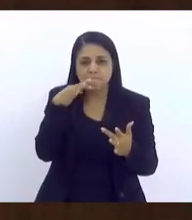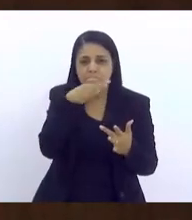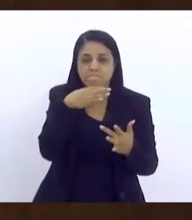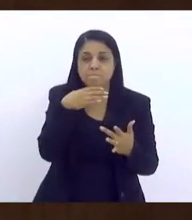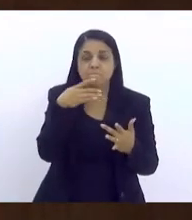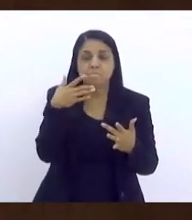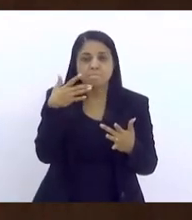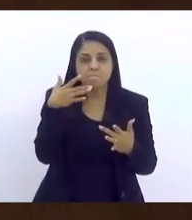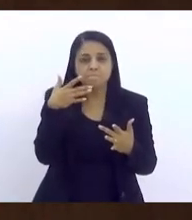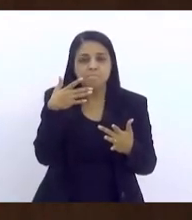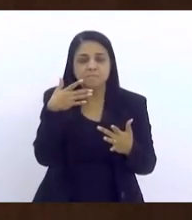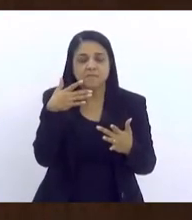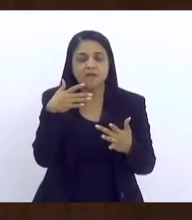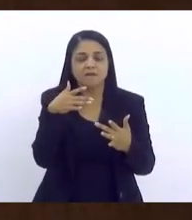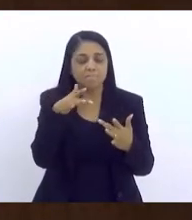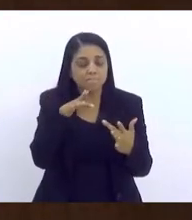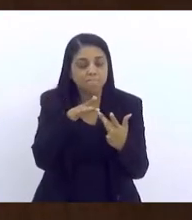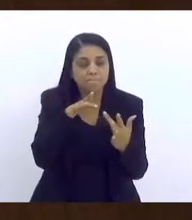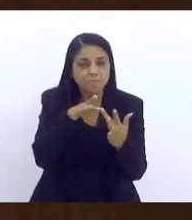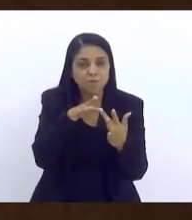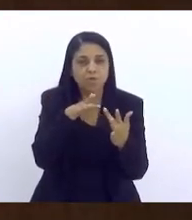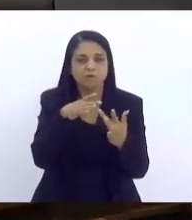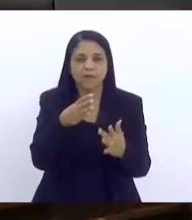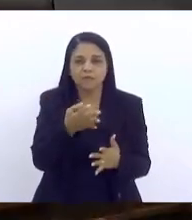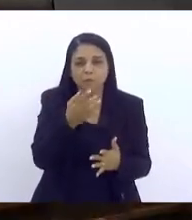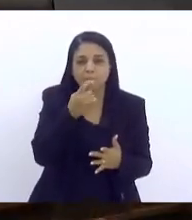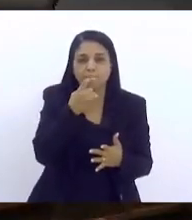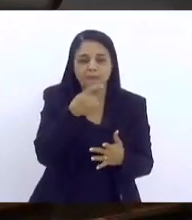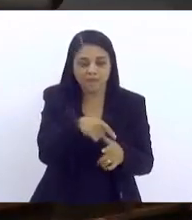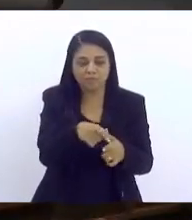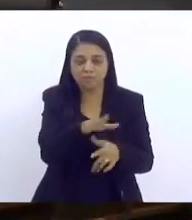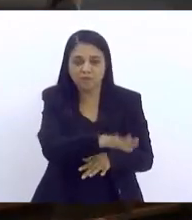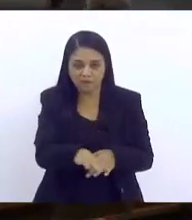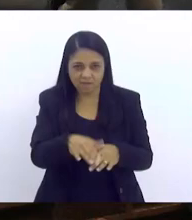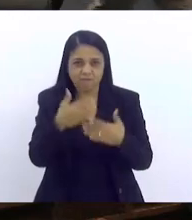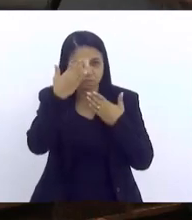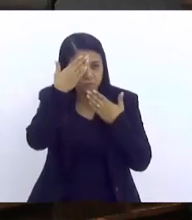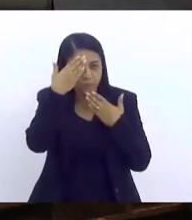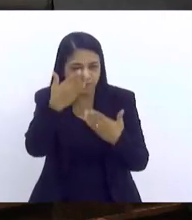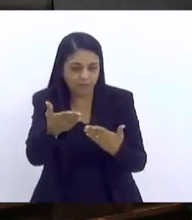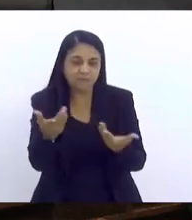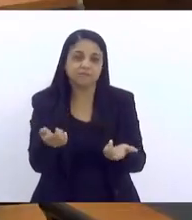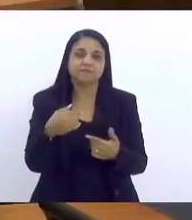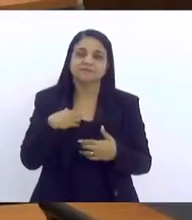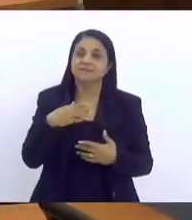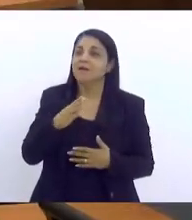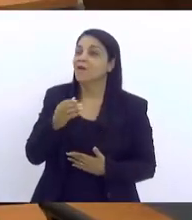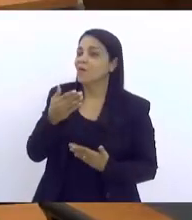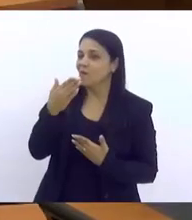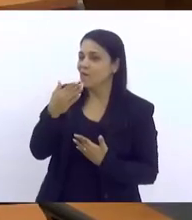espaço e ressaltar essas questões. Obrigada. Obrigado, Bárbara. Muito bom revê-la.